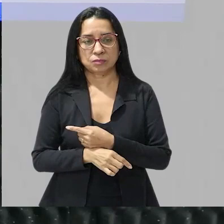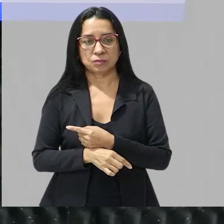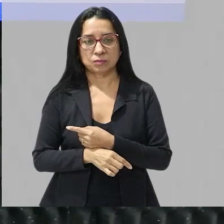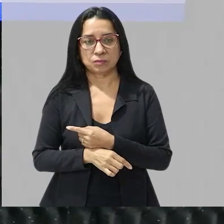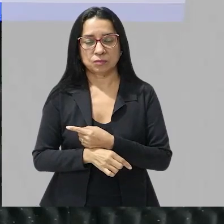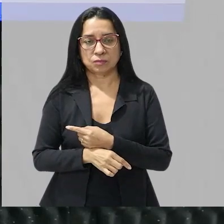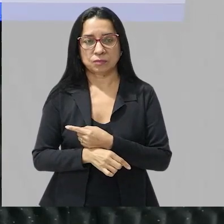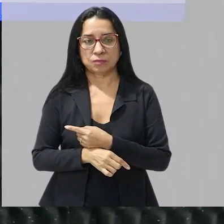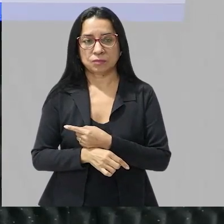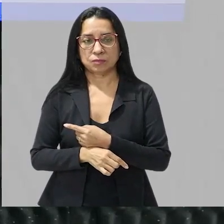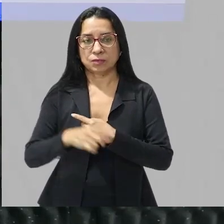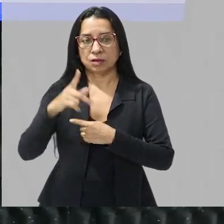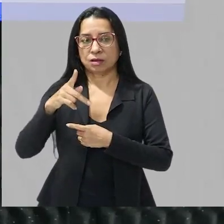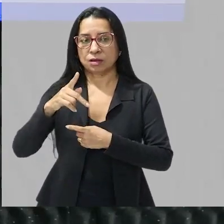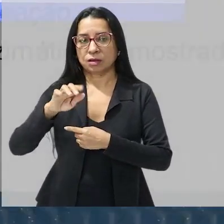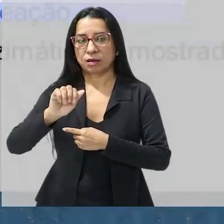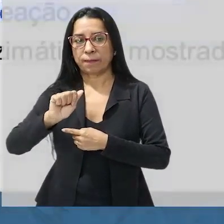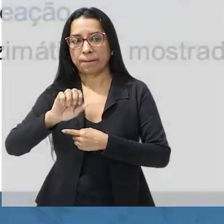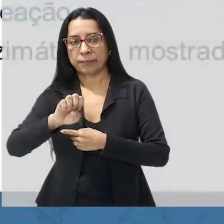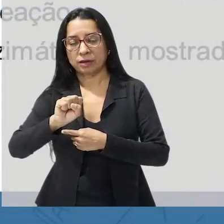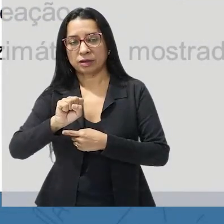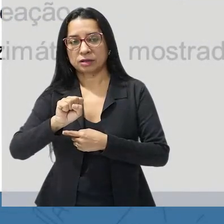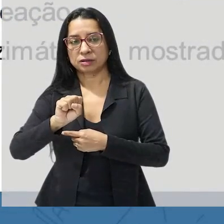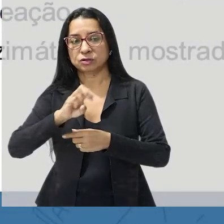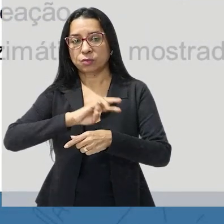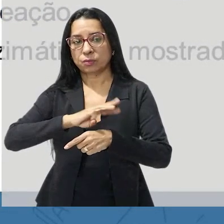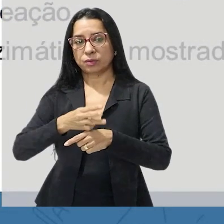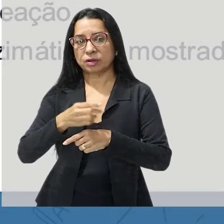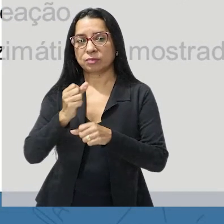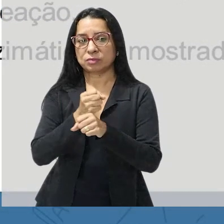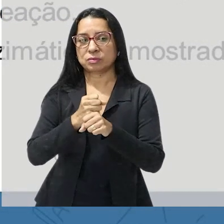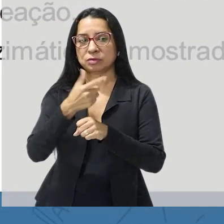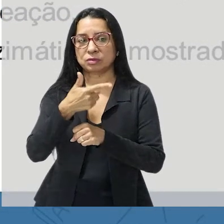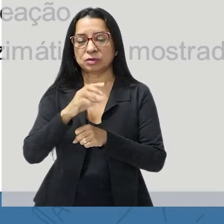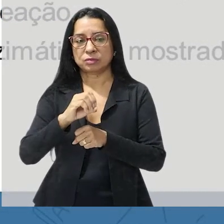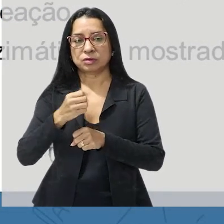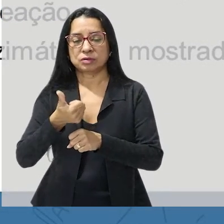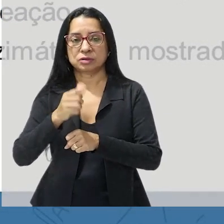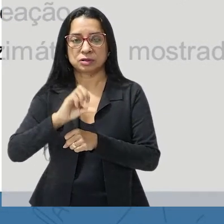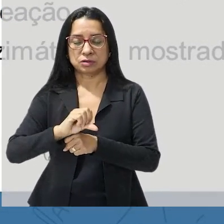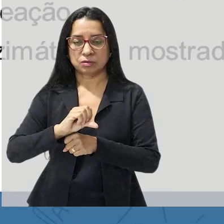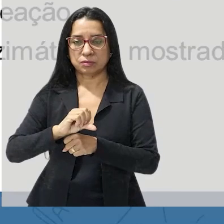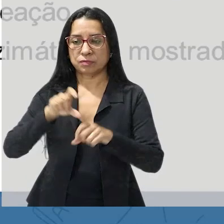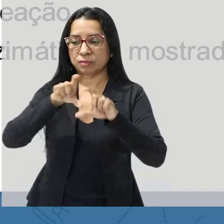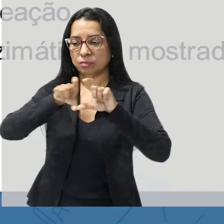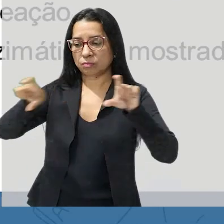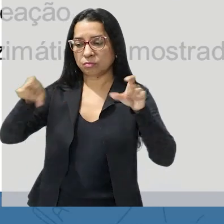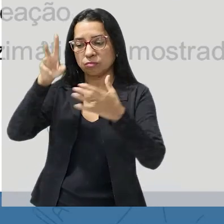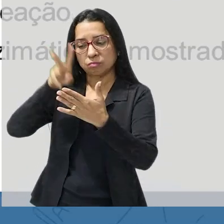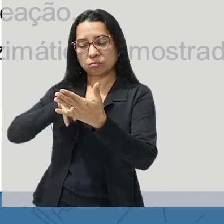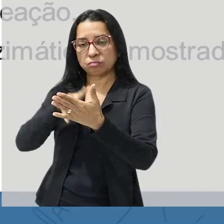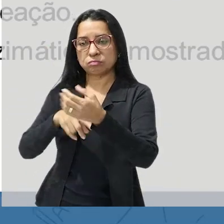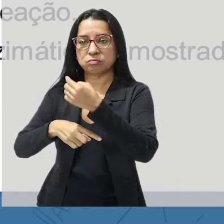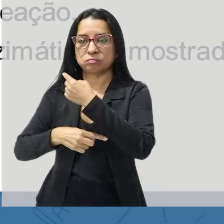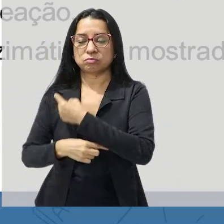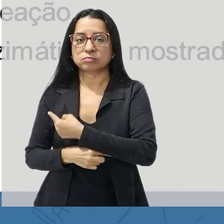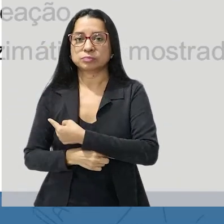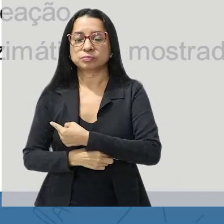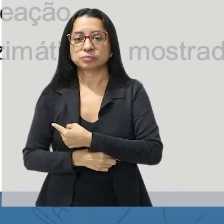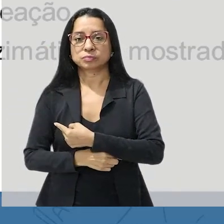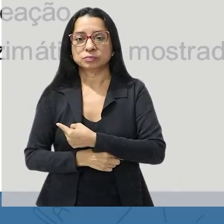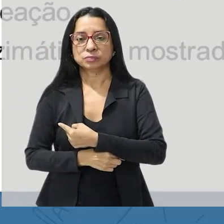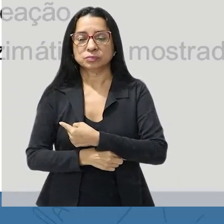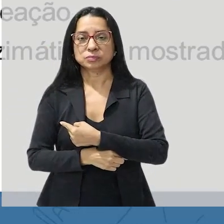país o EMA 2019 que ela diz o seguinte as enzimas são moléculas de proteínas